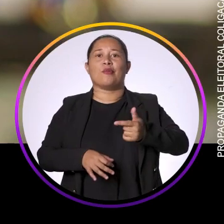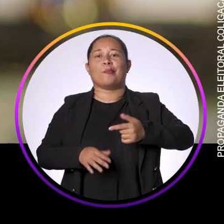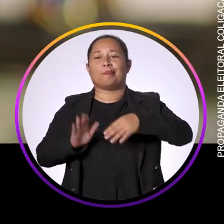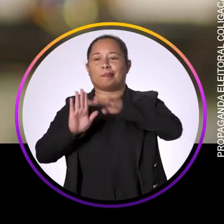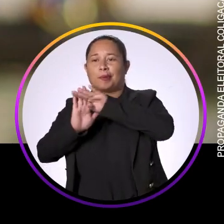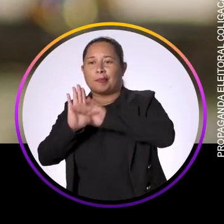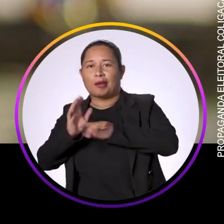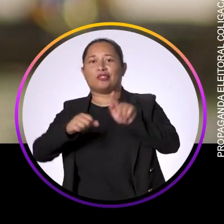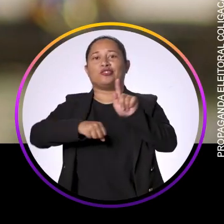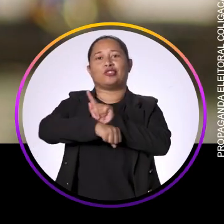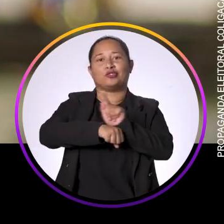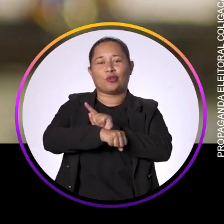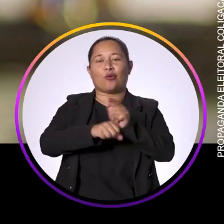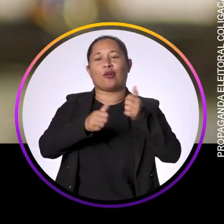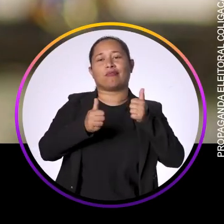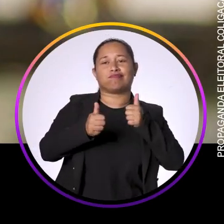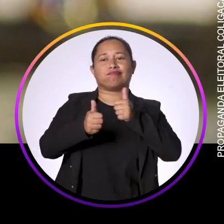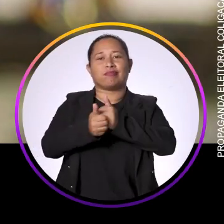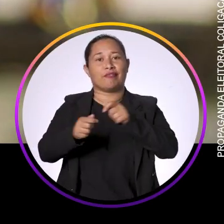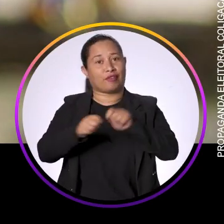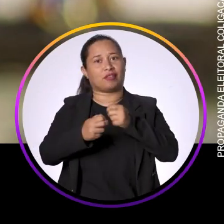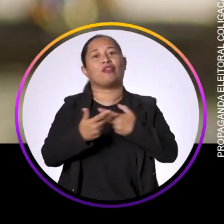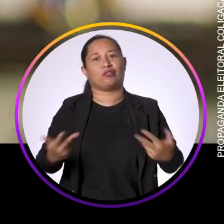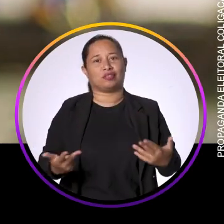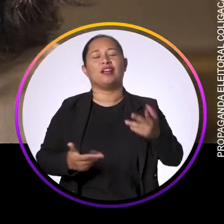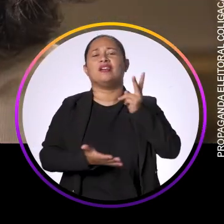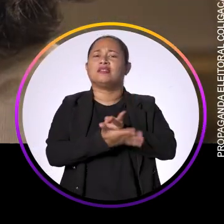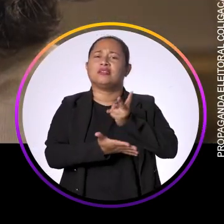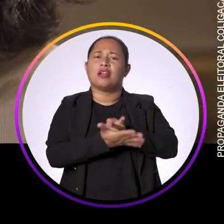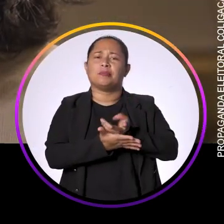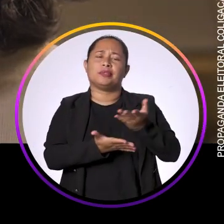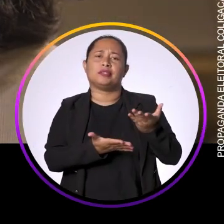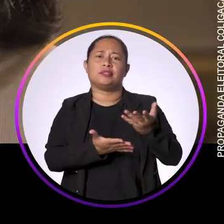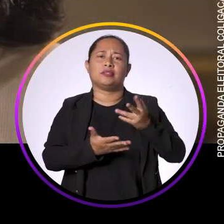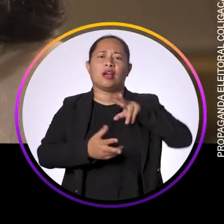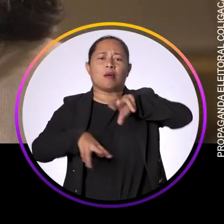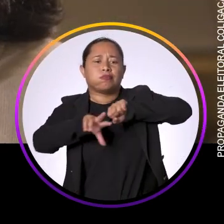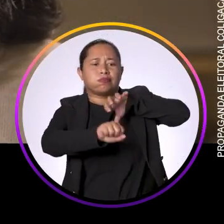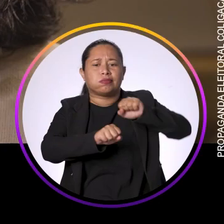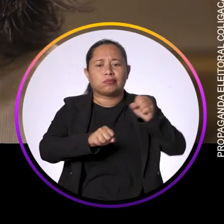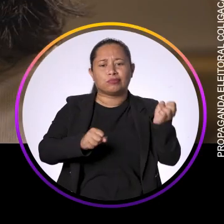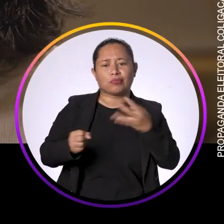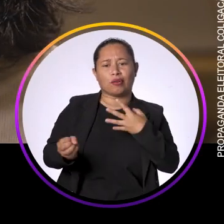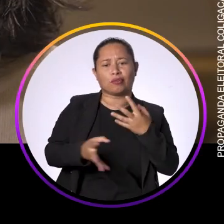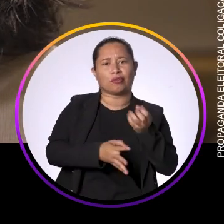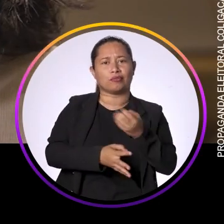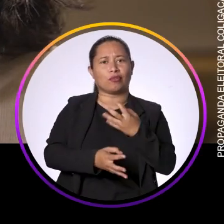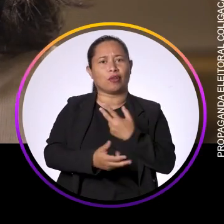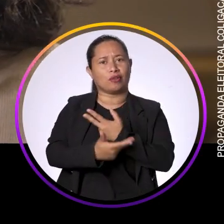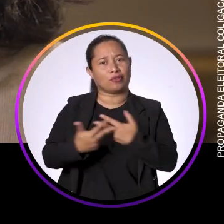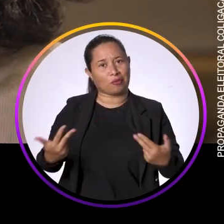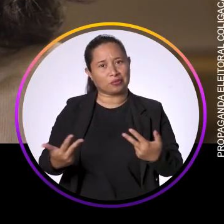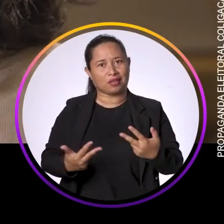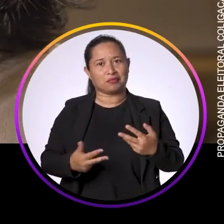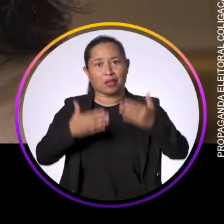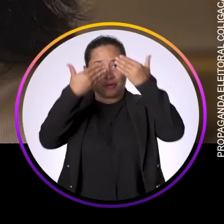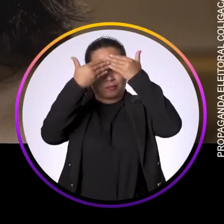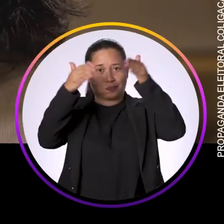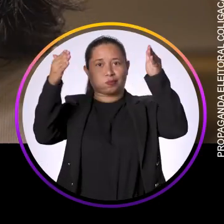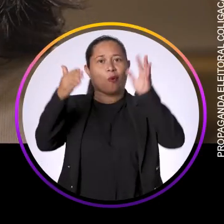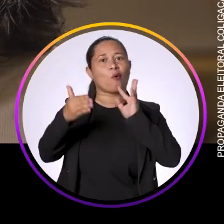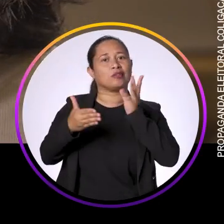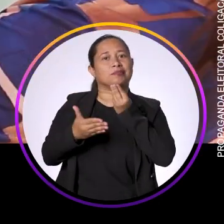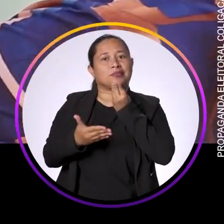gestora do planejamento, do acompanhamento, da execução. Está sempre em busca de inovações, de